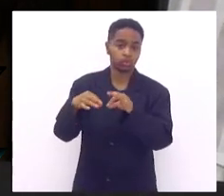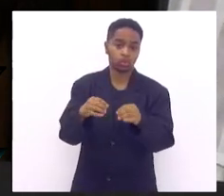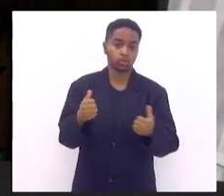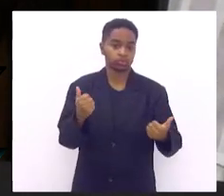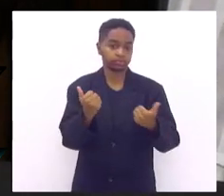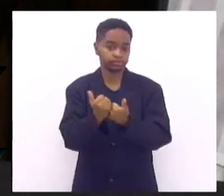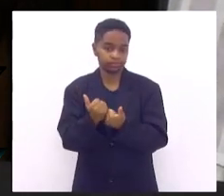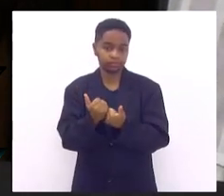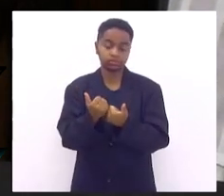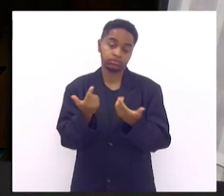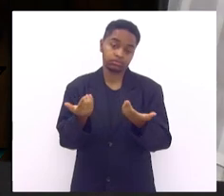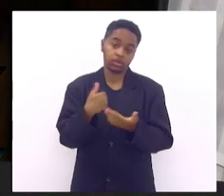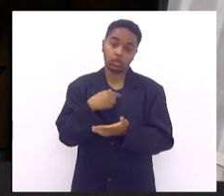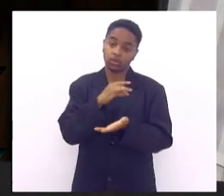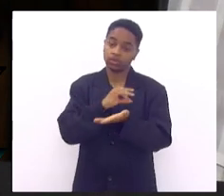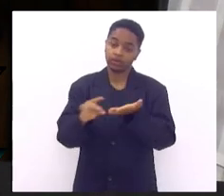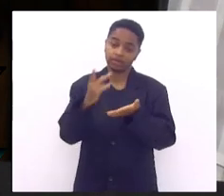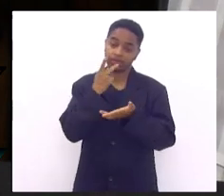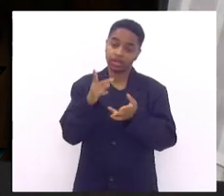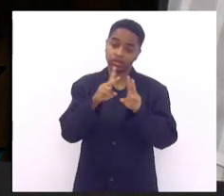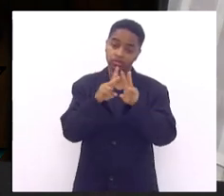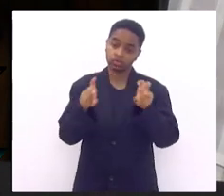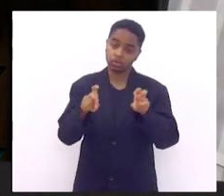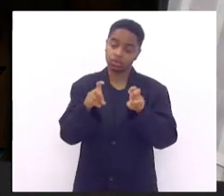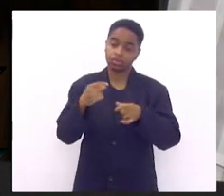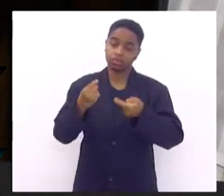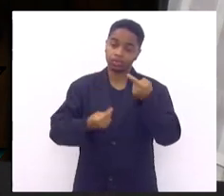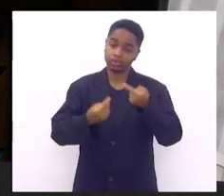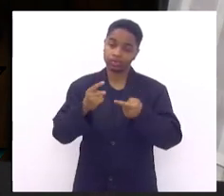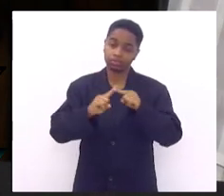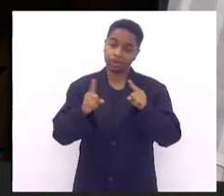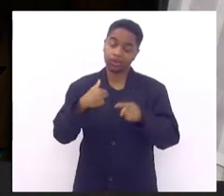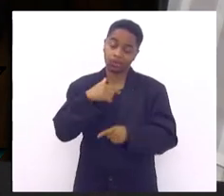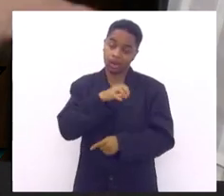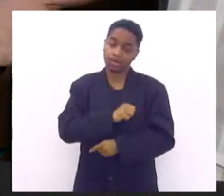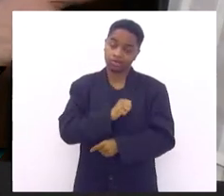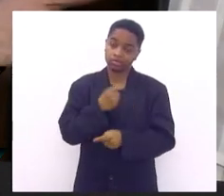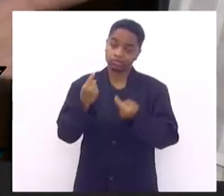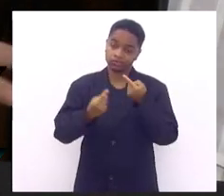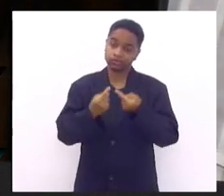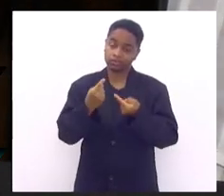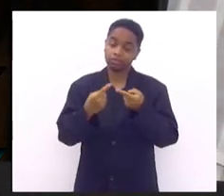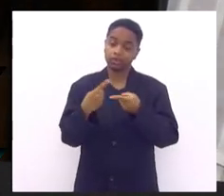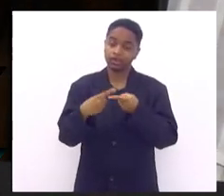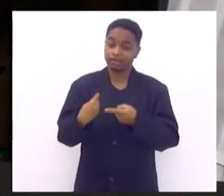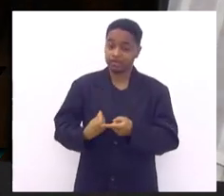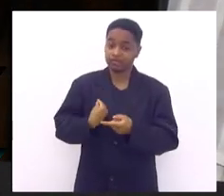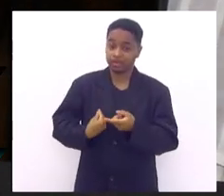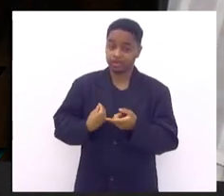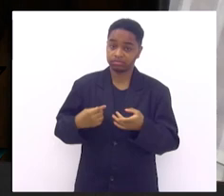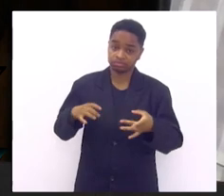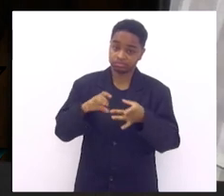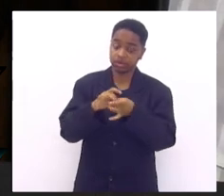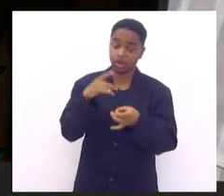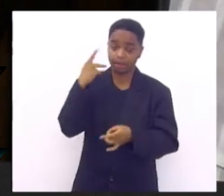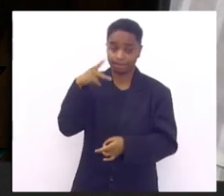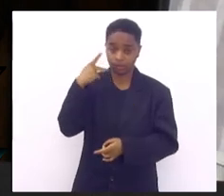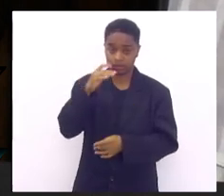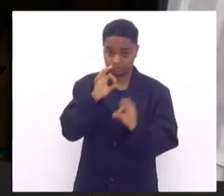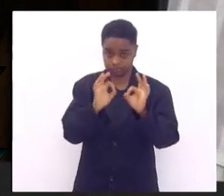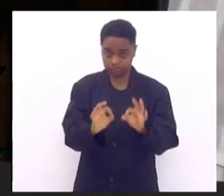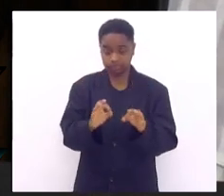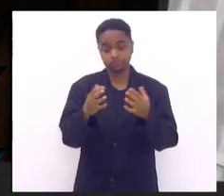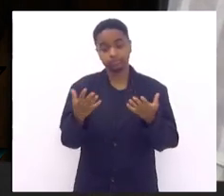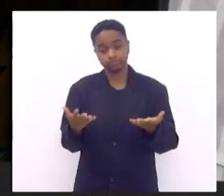envolvida eu odeio falar de política mas adoro falar de política porque na verdade viver é um ato político né então